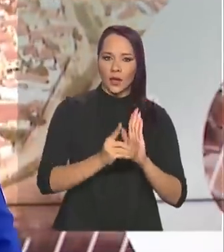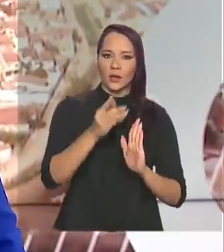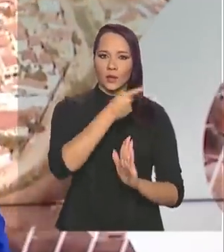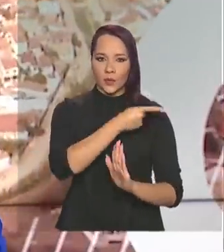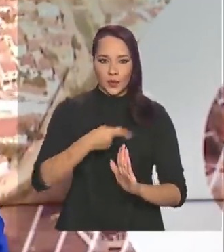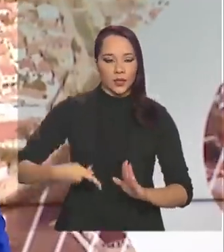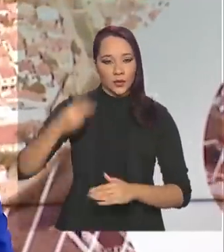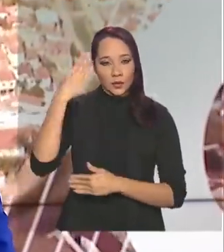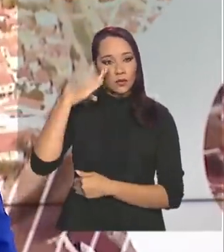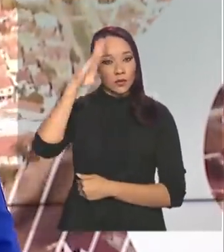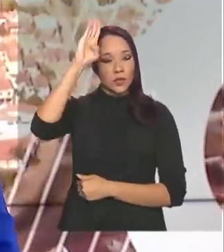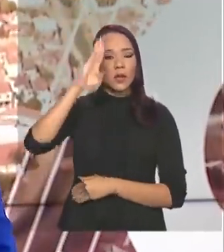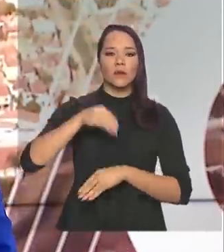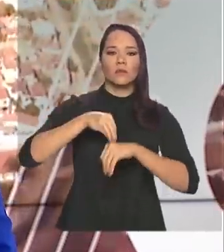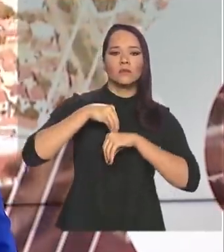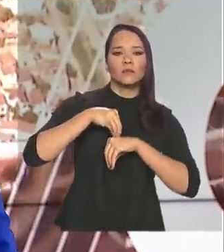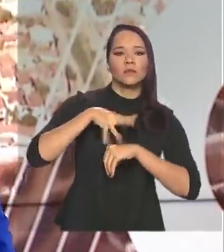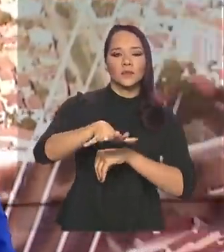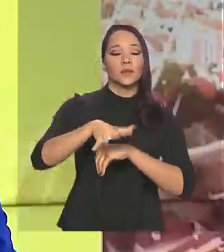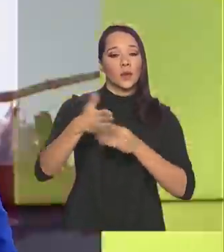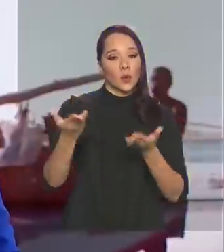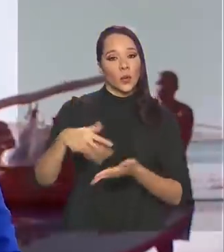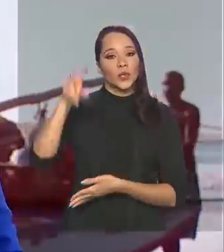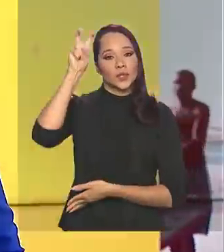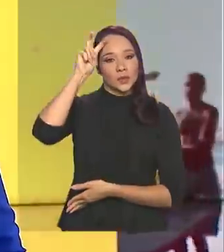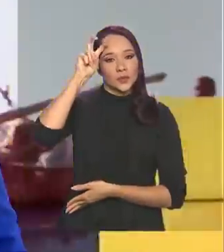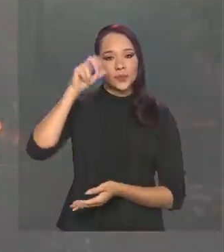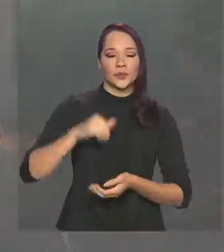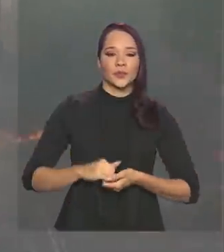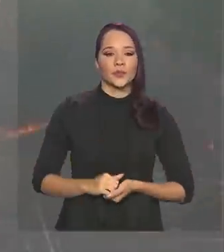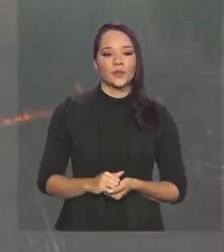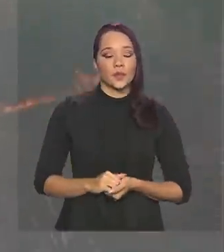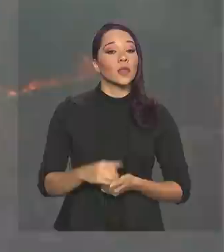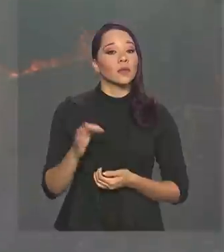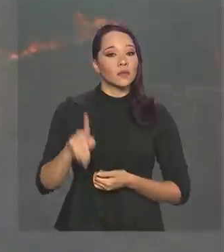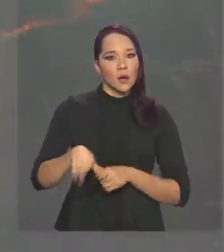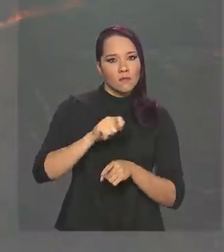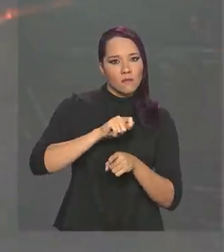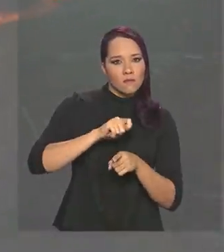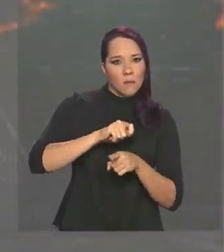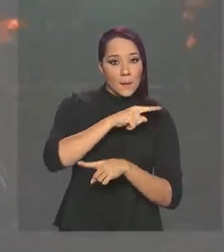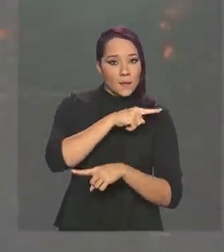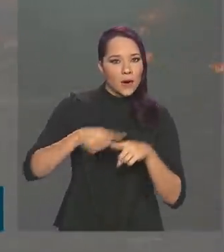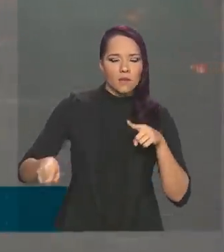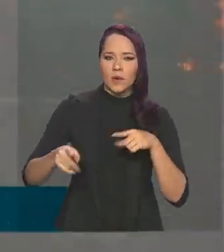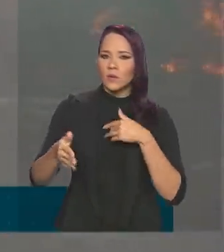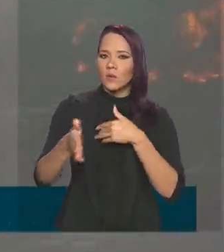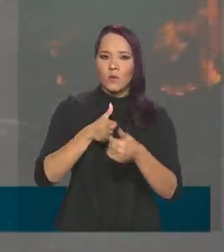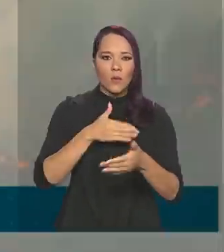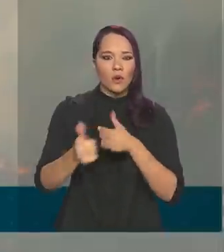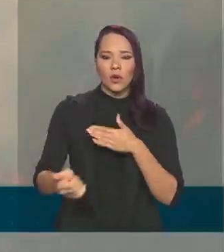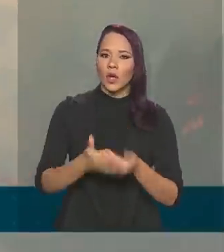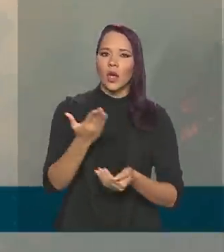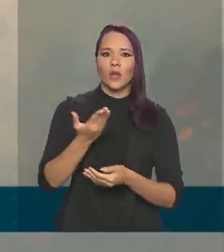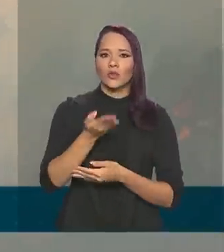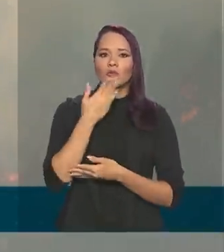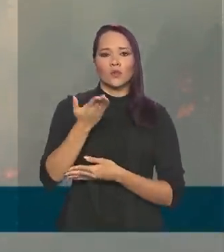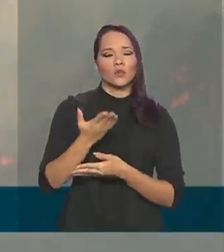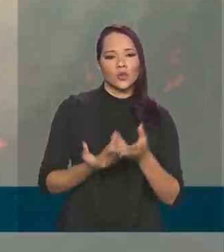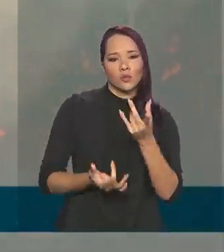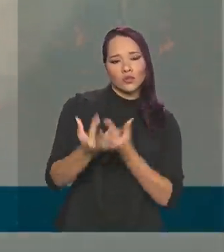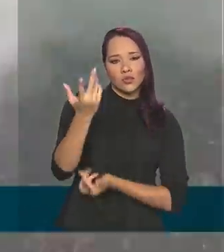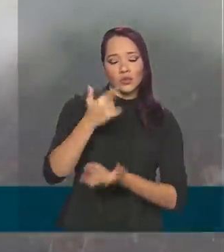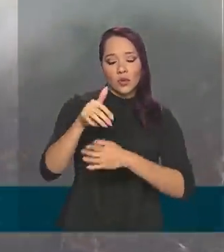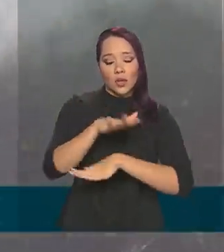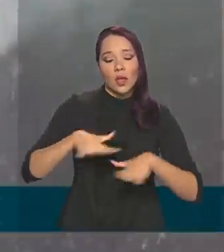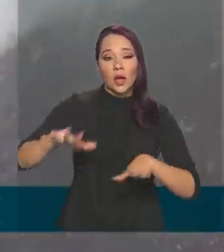Jair Bolsonaro foi publicado nesta quinta-feira. Será proibido qualquer tipo de queimada dentro da área